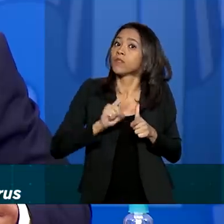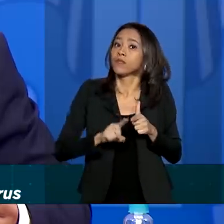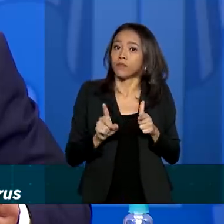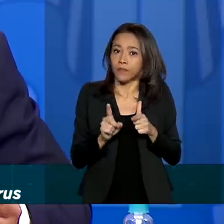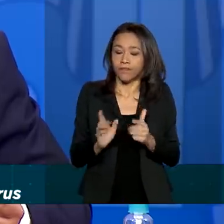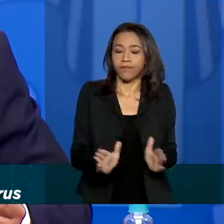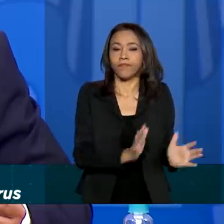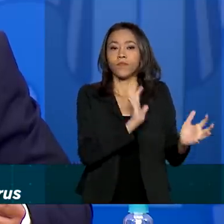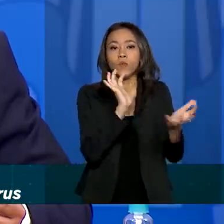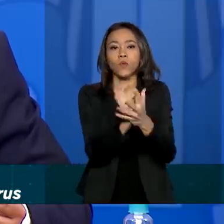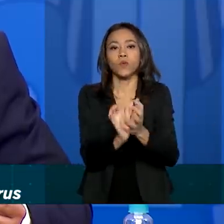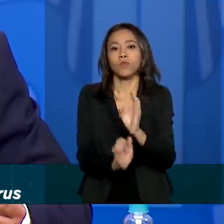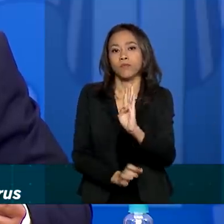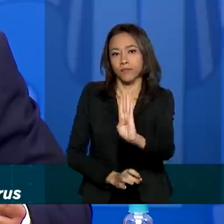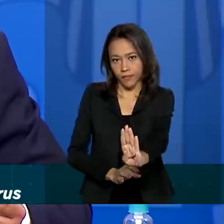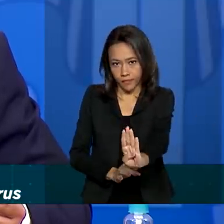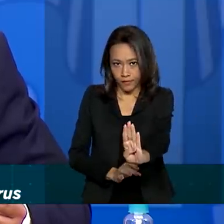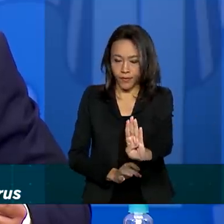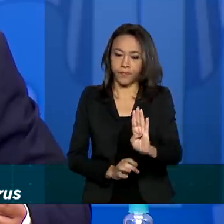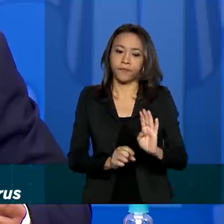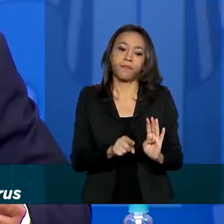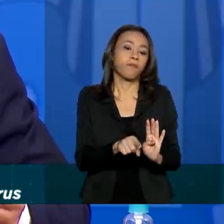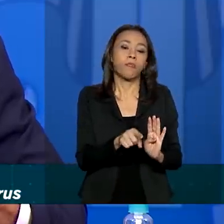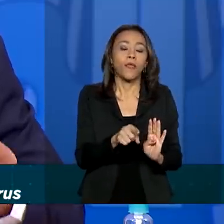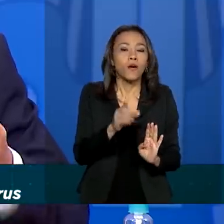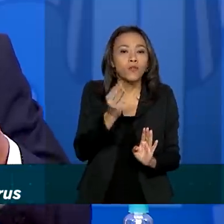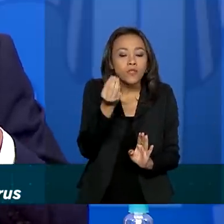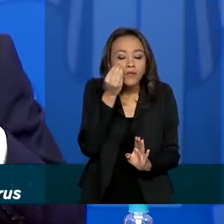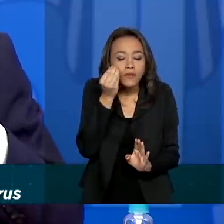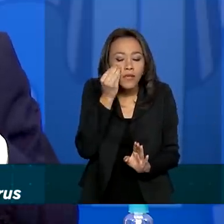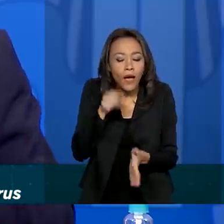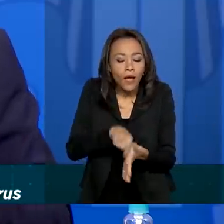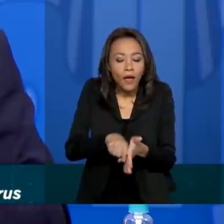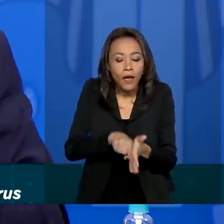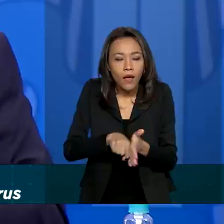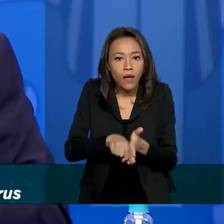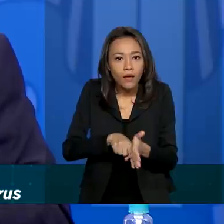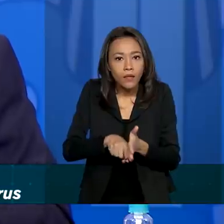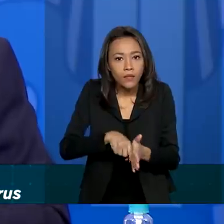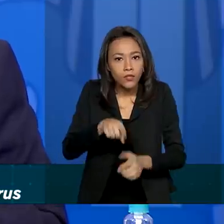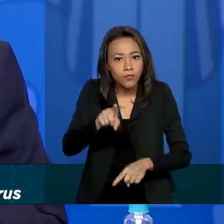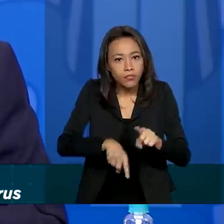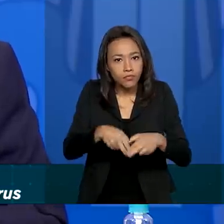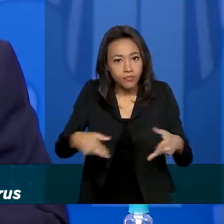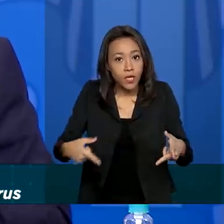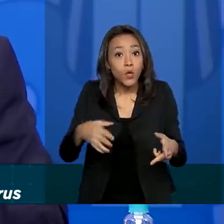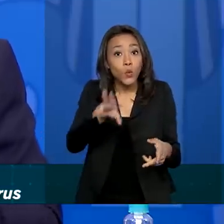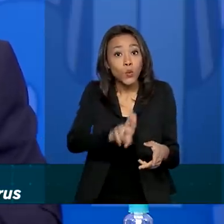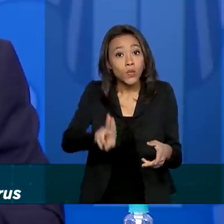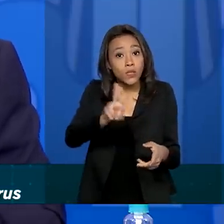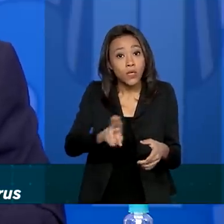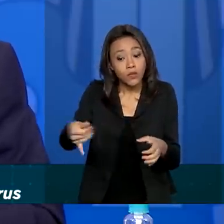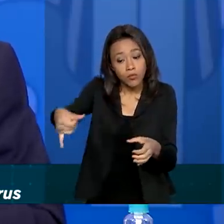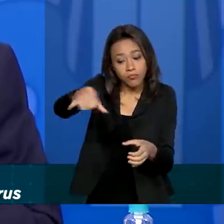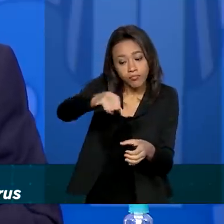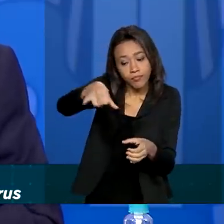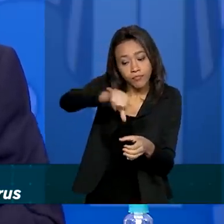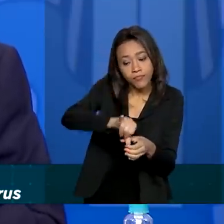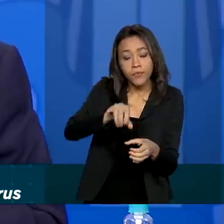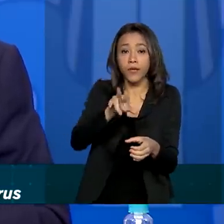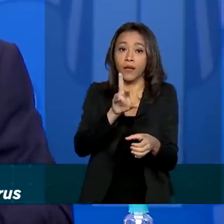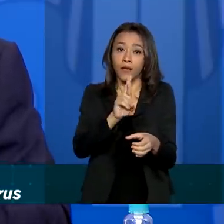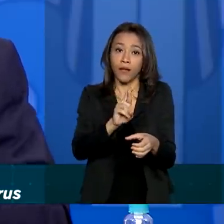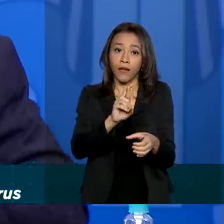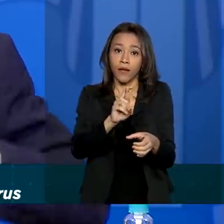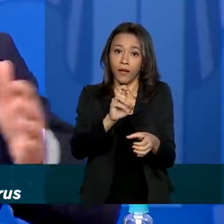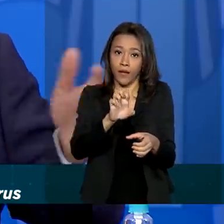Item B, os testes diagnósticos, ou seja, com reagentes nacionais ou sem o uso de reagentes,